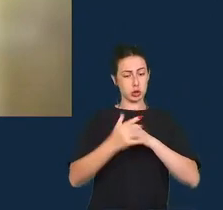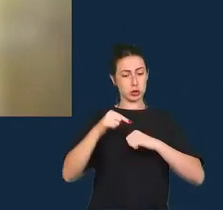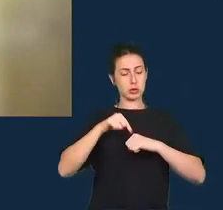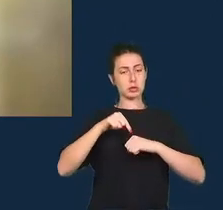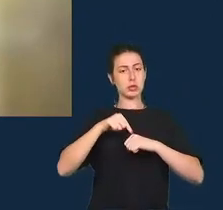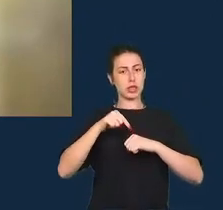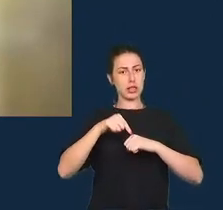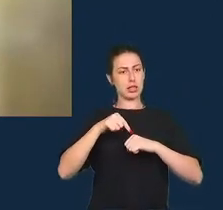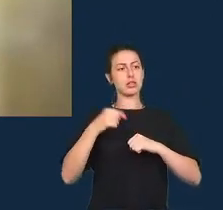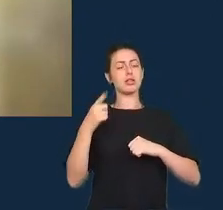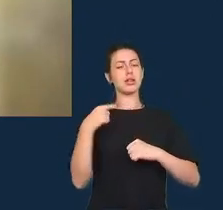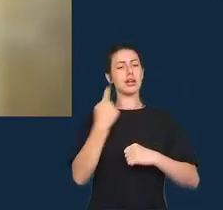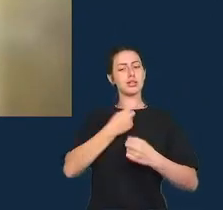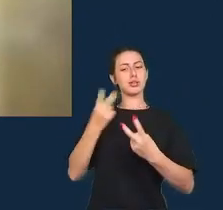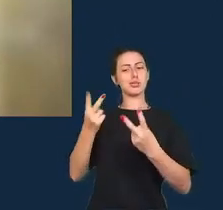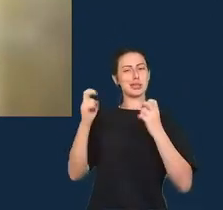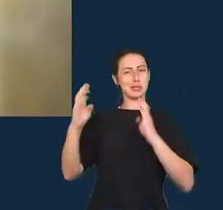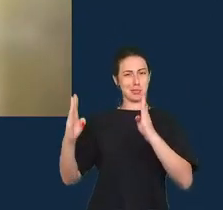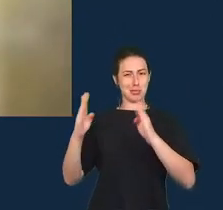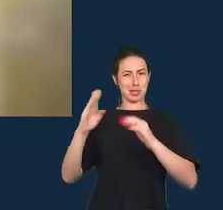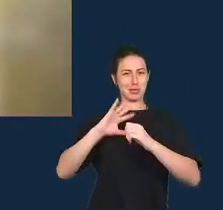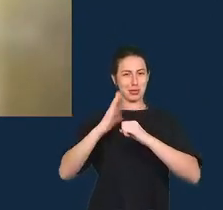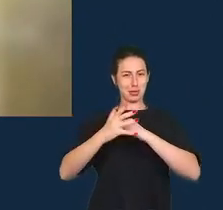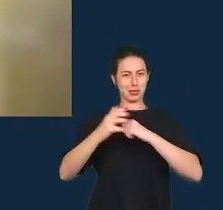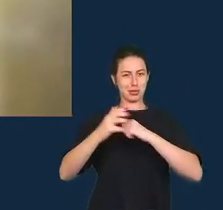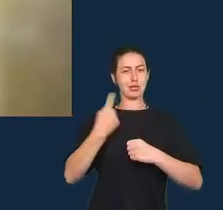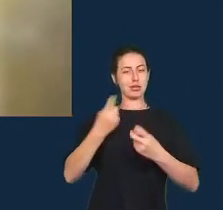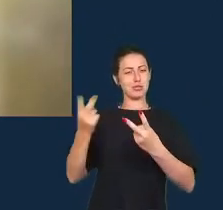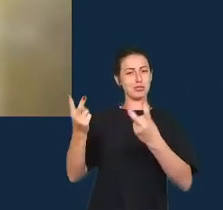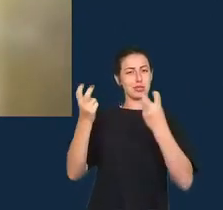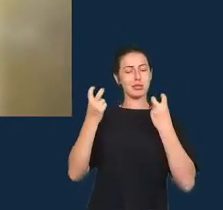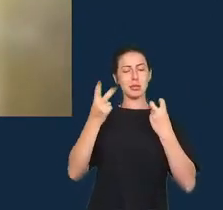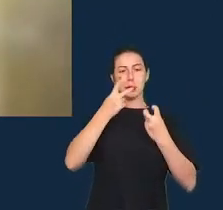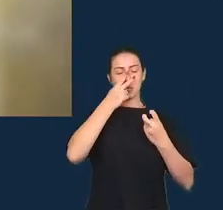e isso me leva a uma pergunta que a recebeu aqui da plateia